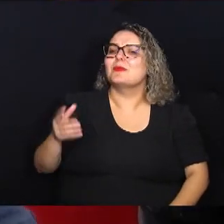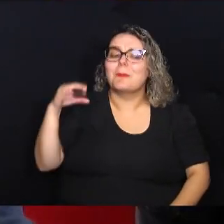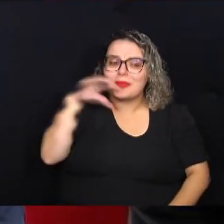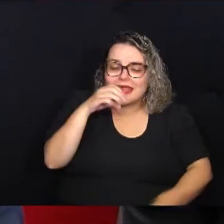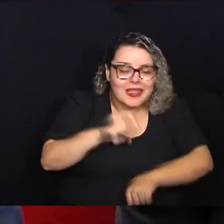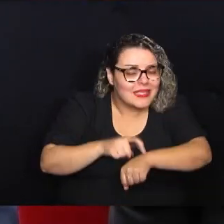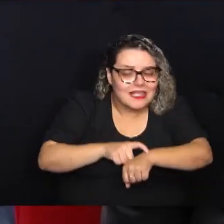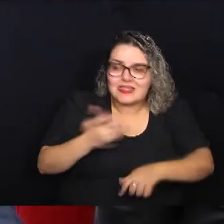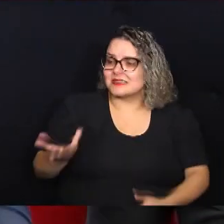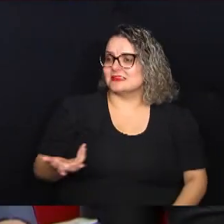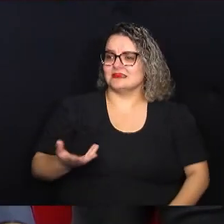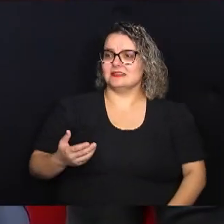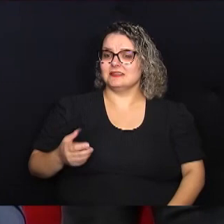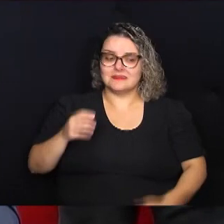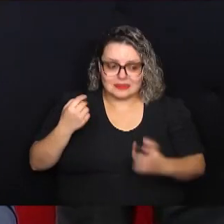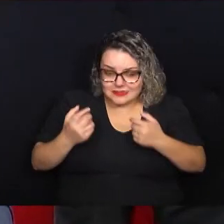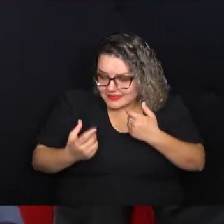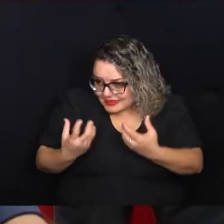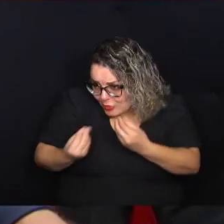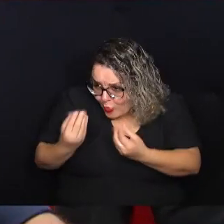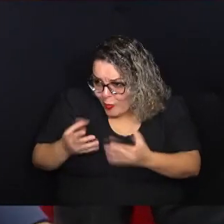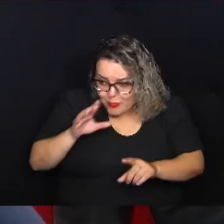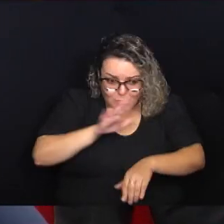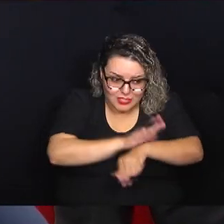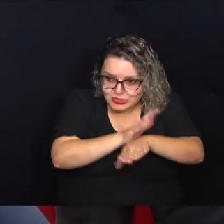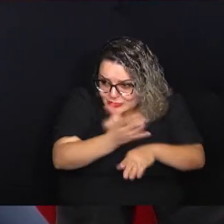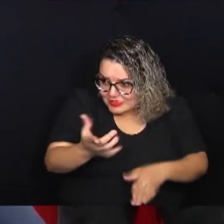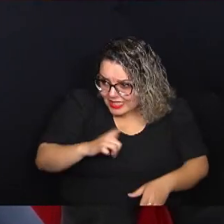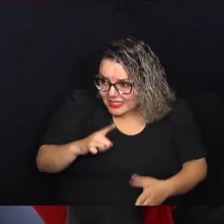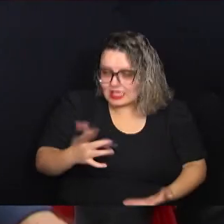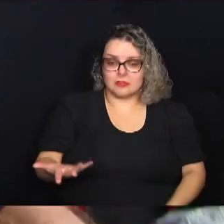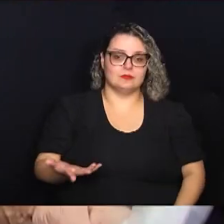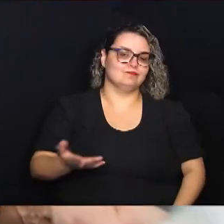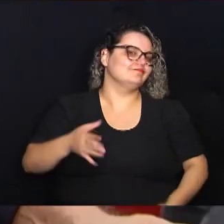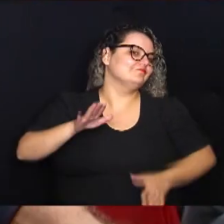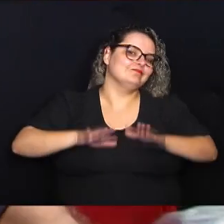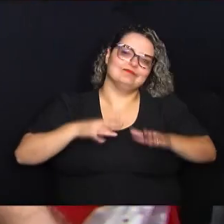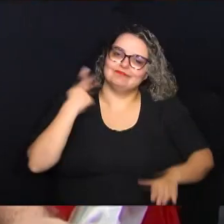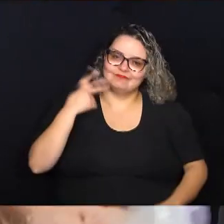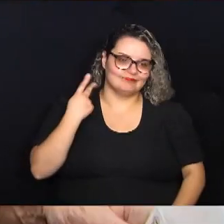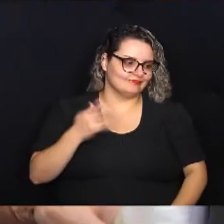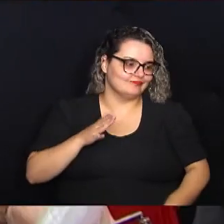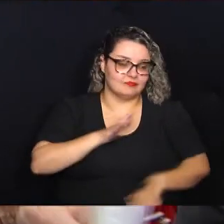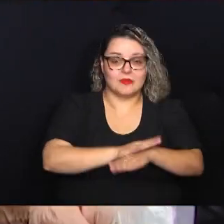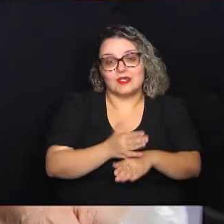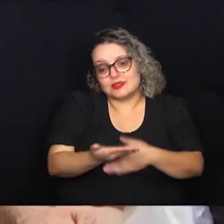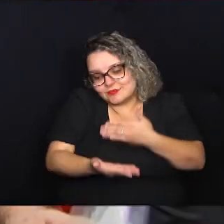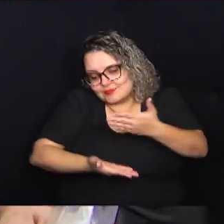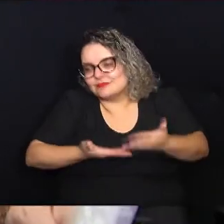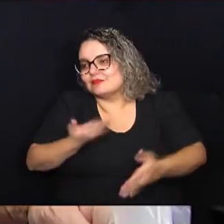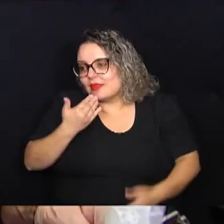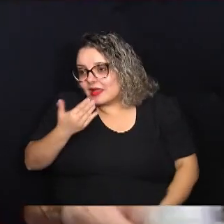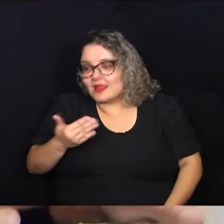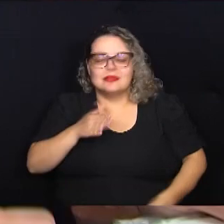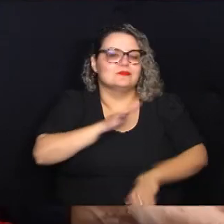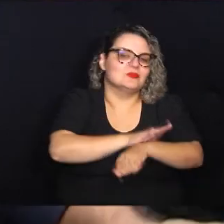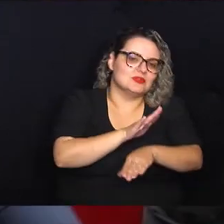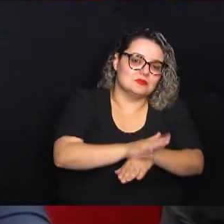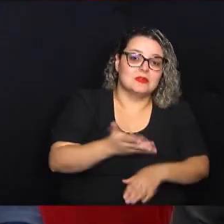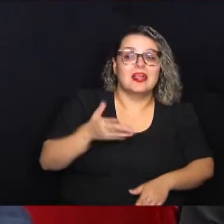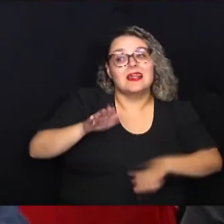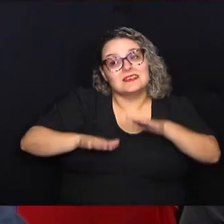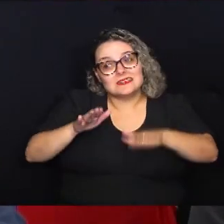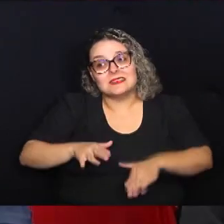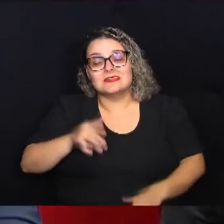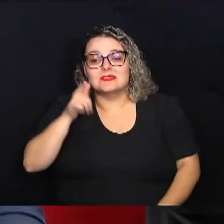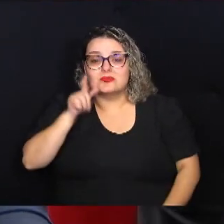interferir no processo. O vereador, muitas vezes, não é ele que executa o trabalho, a gente intermedia e, na medida do possível, às vezes você consegue dar